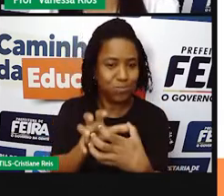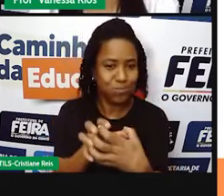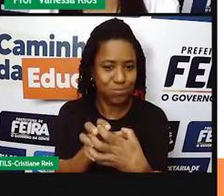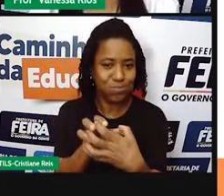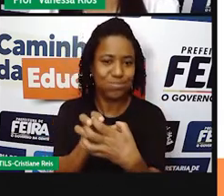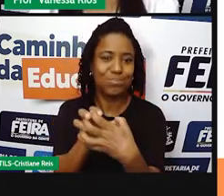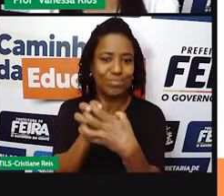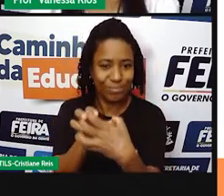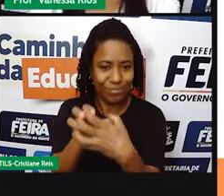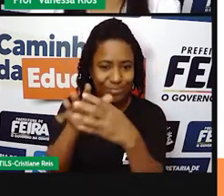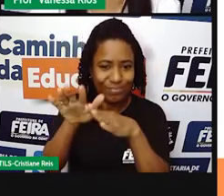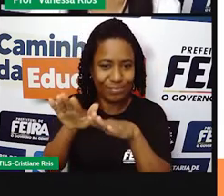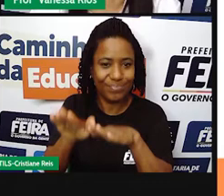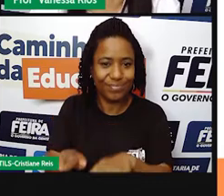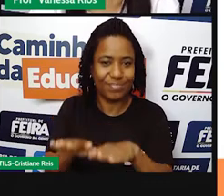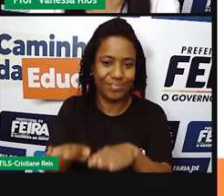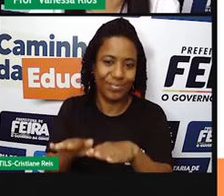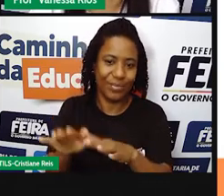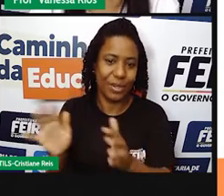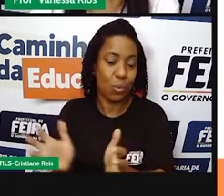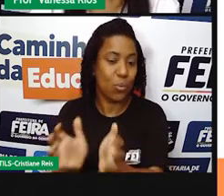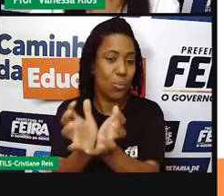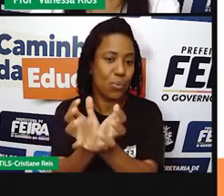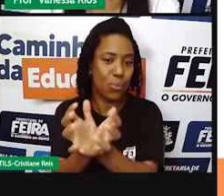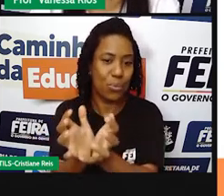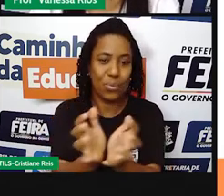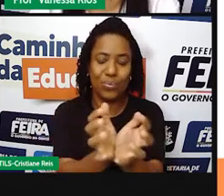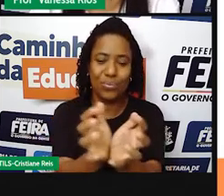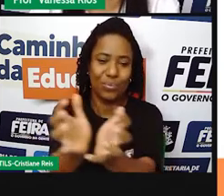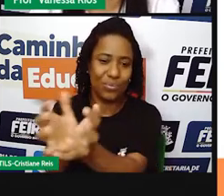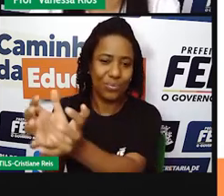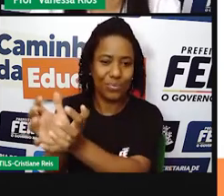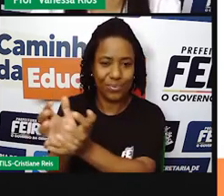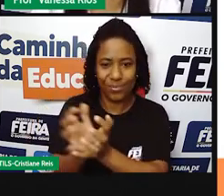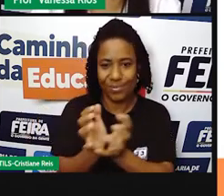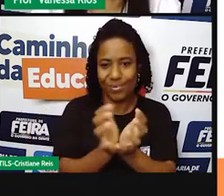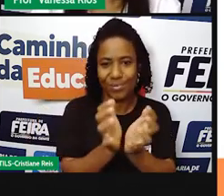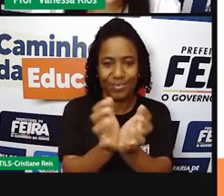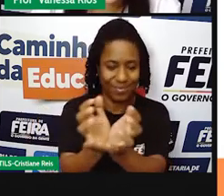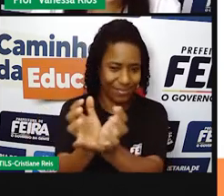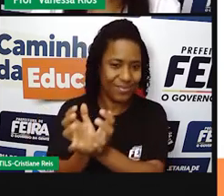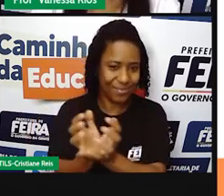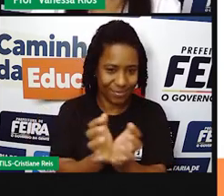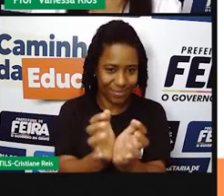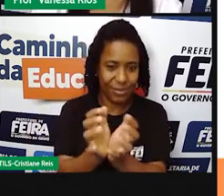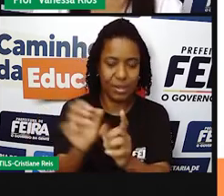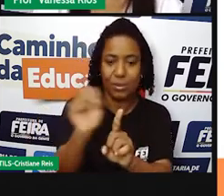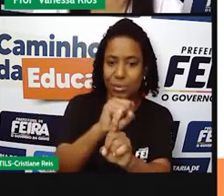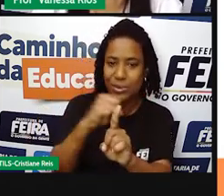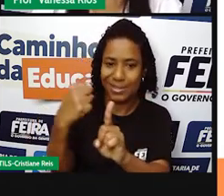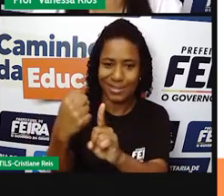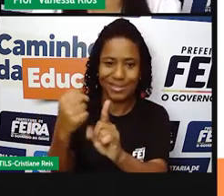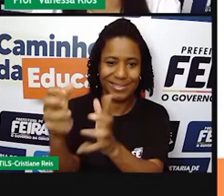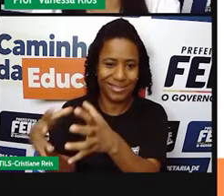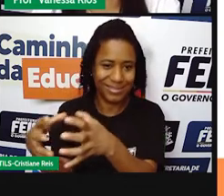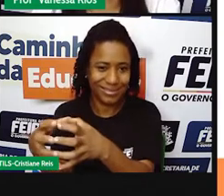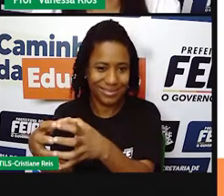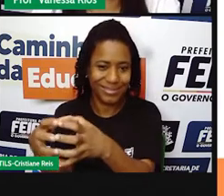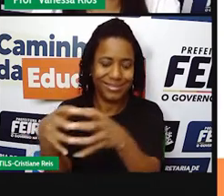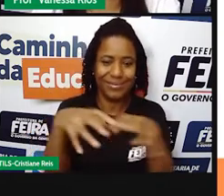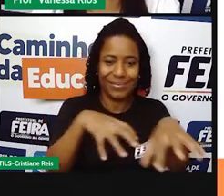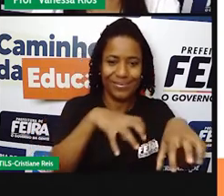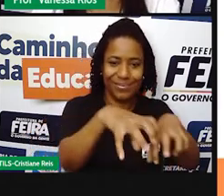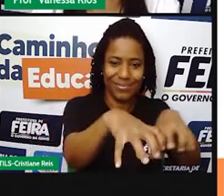começaram a formar, então, as primeiras organizações sociais e, posteriormente, deram